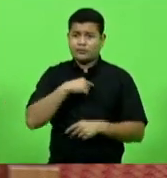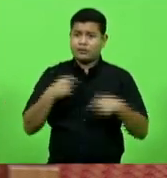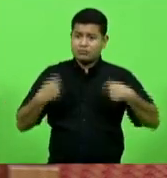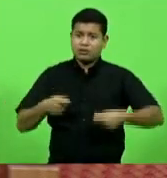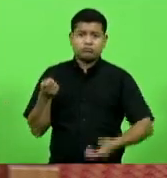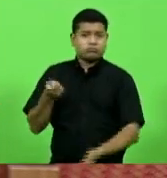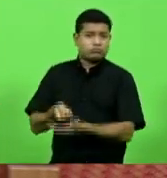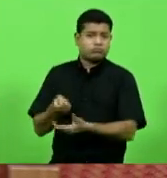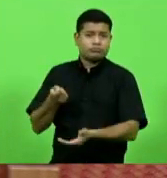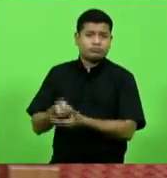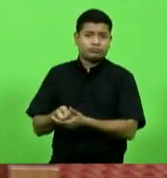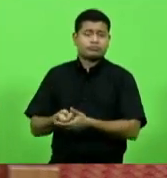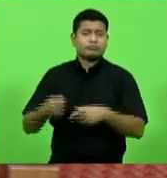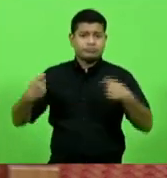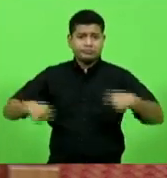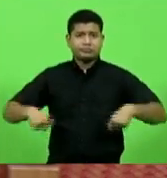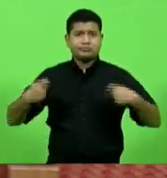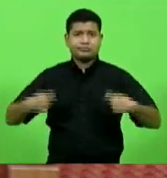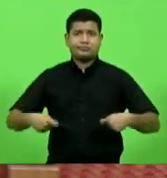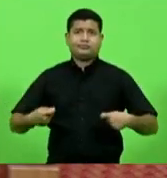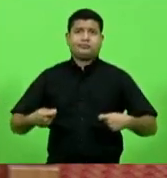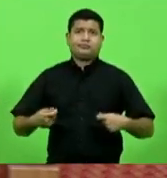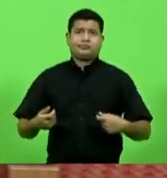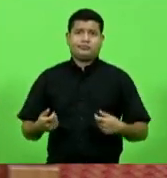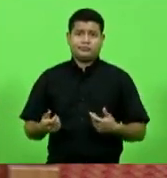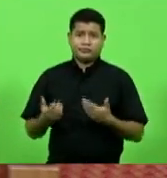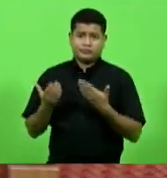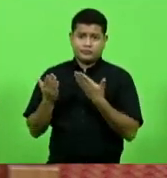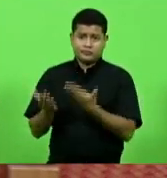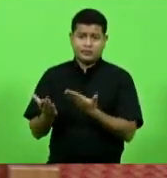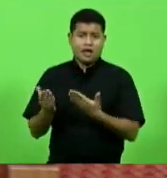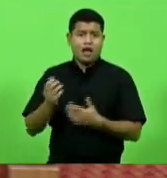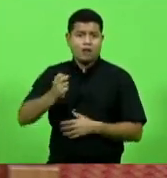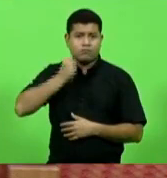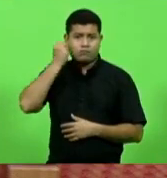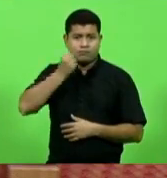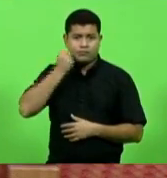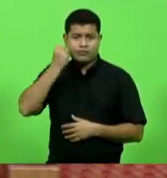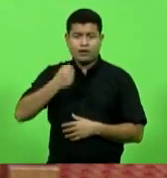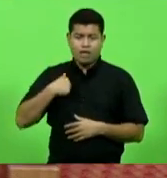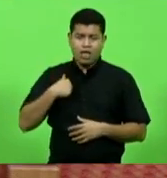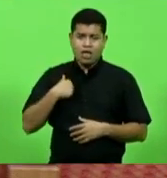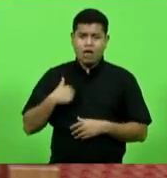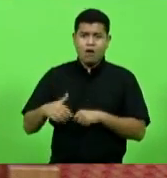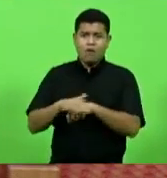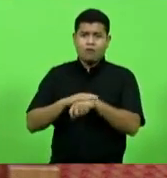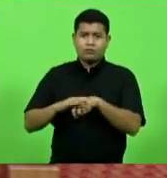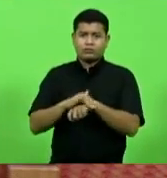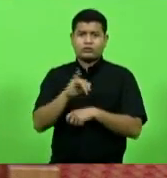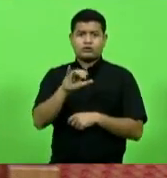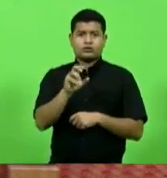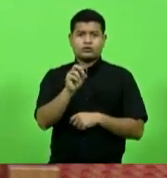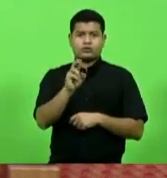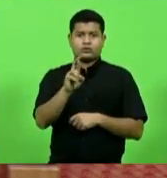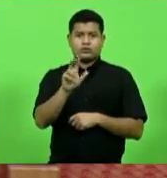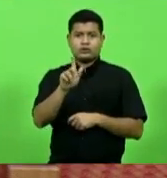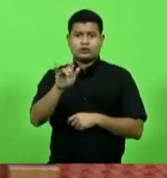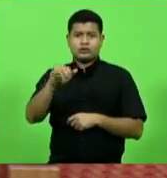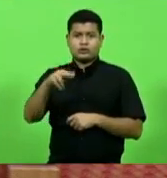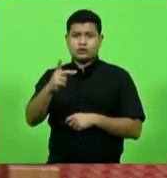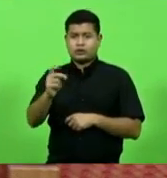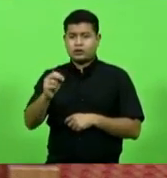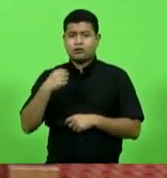e é preciso que os nossos senadores falei com o senador Jorginho disse que vai agendar uma